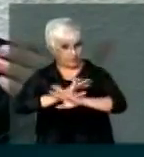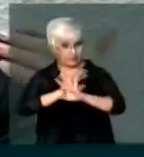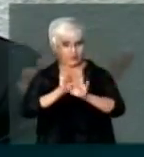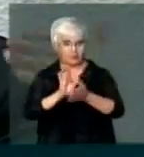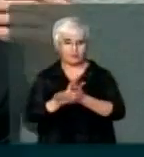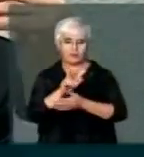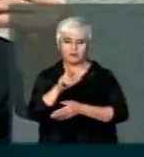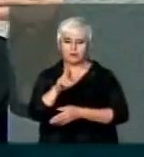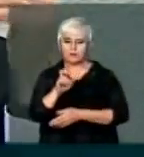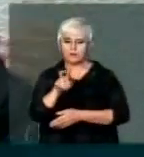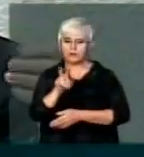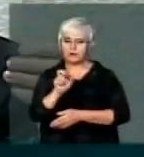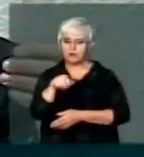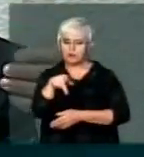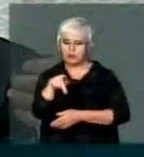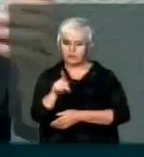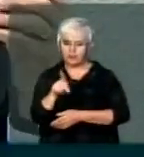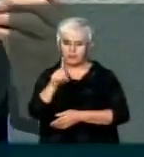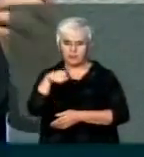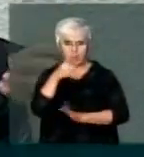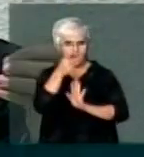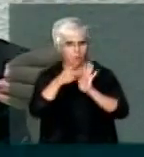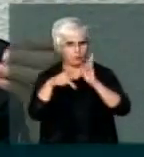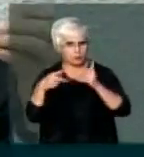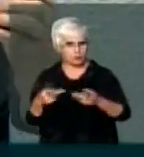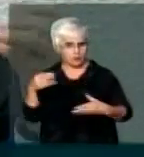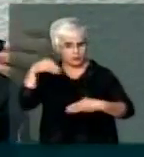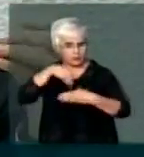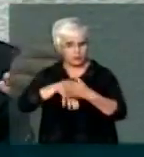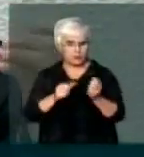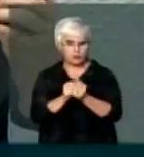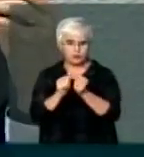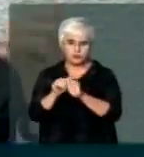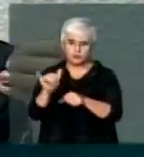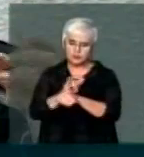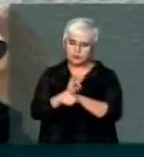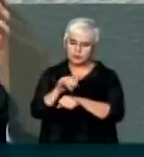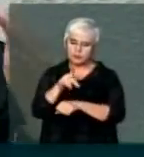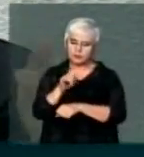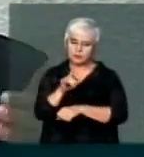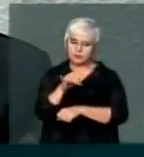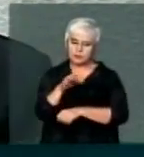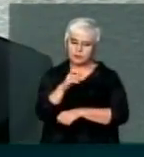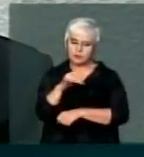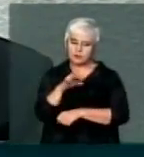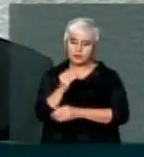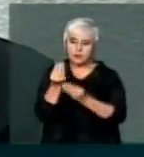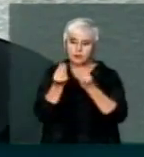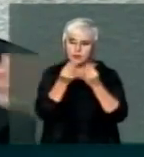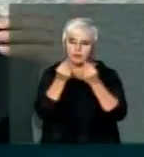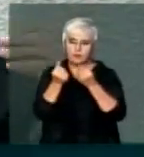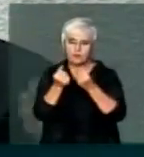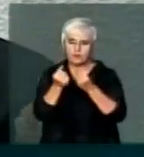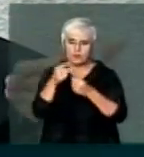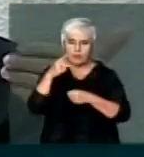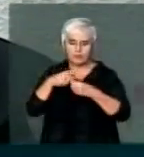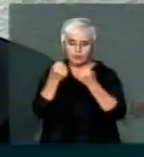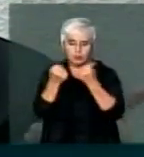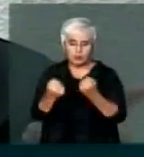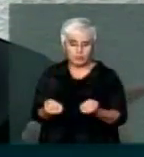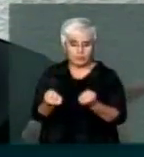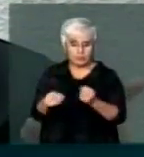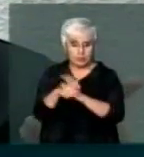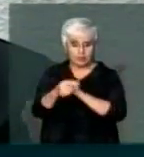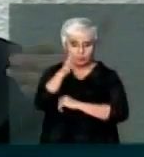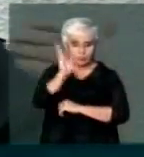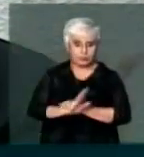A Revamp era um projeto que fazia parte da estratégia da Petrobras de refinar petróleo pesado brasileiro no